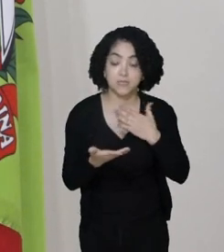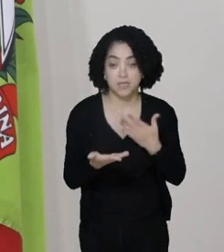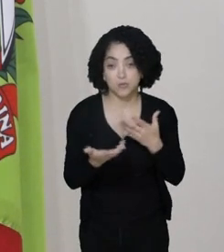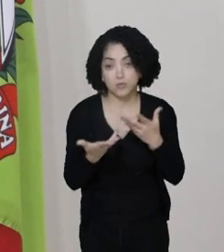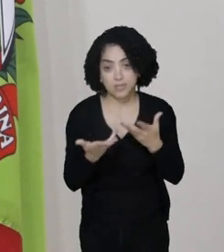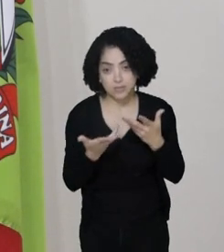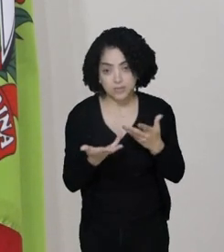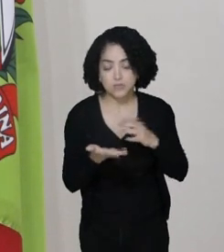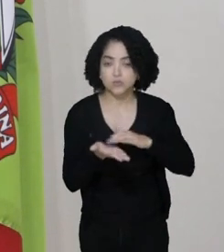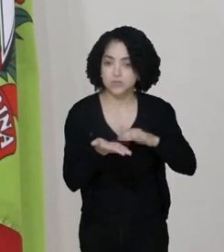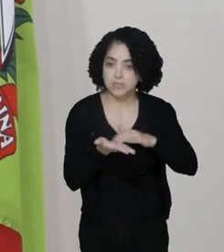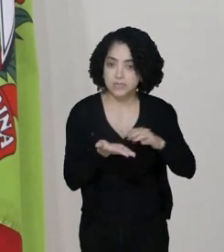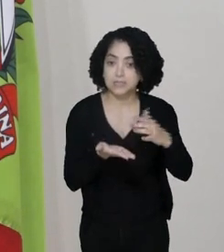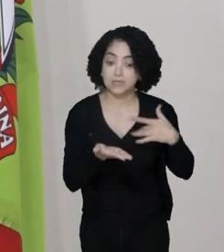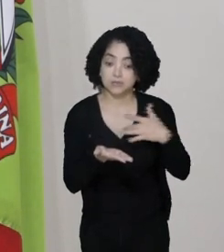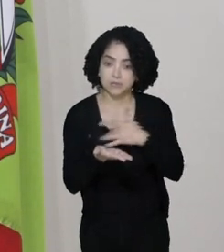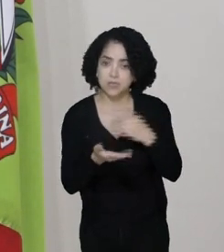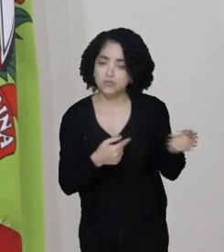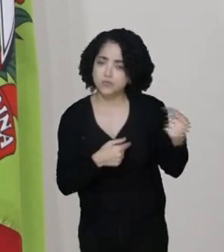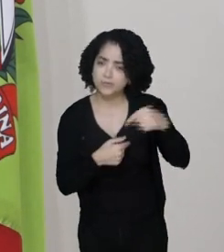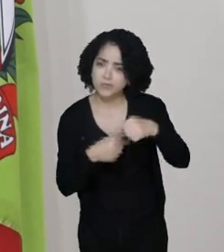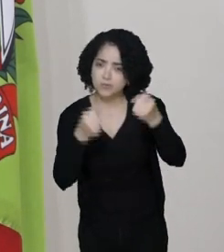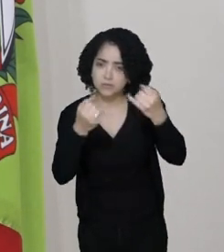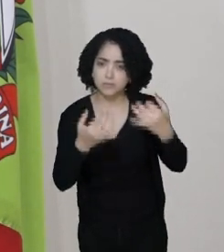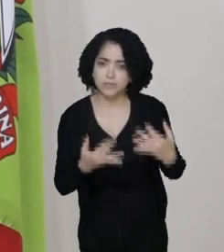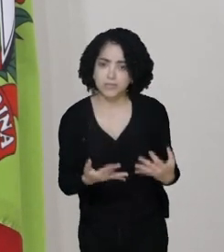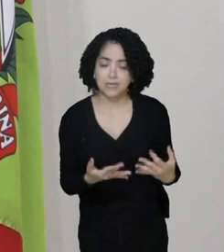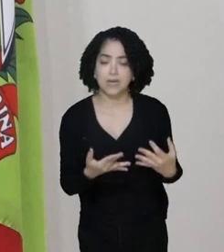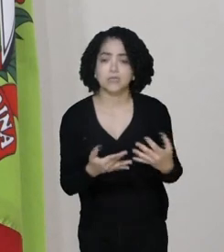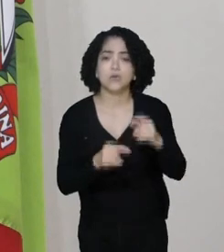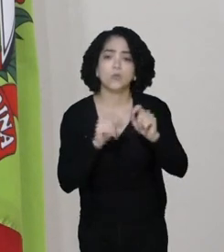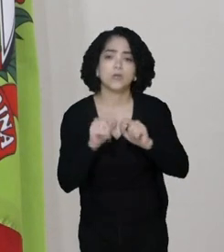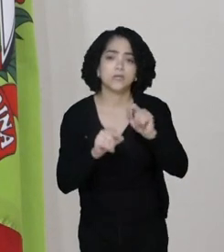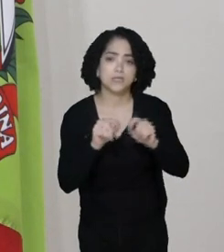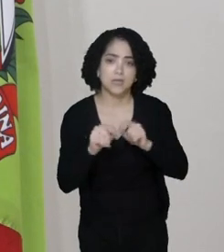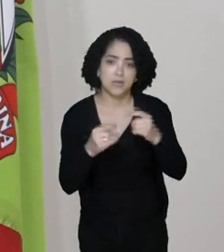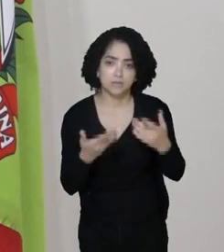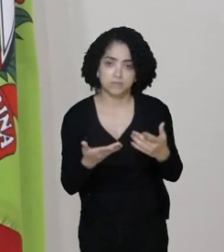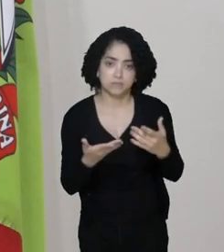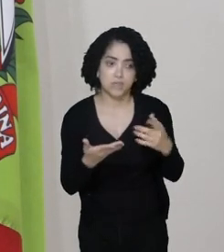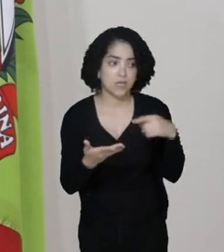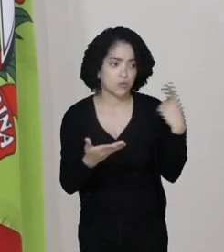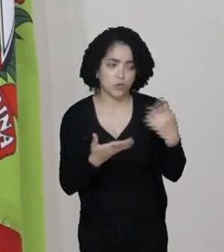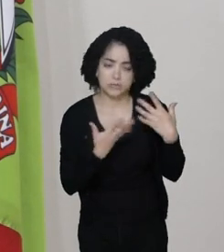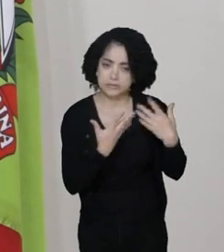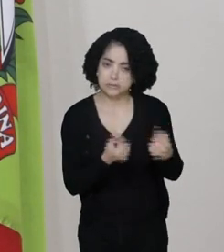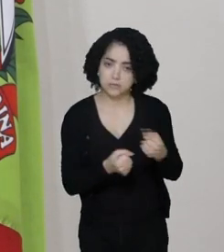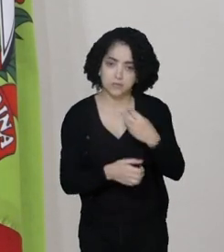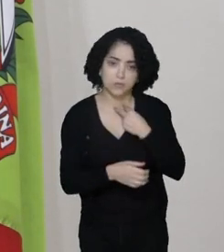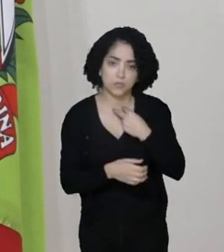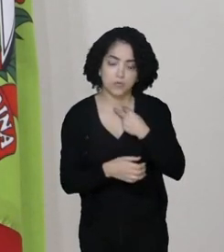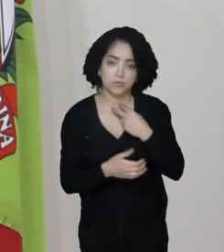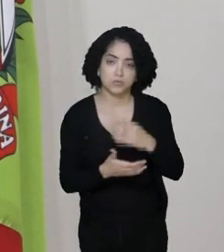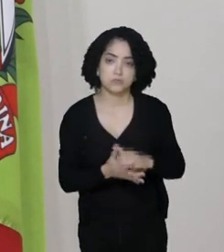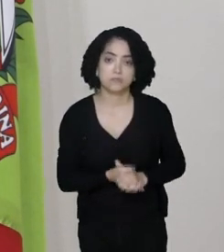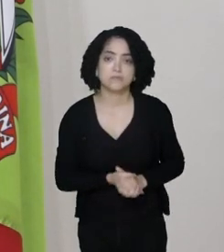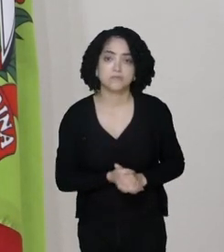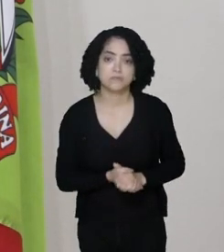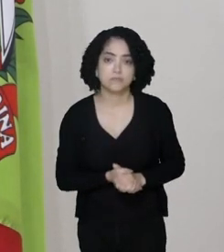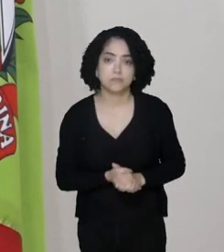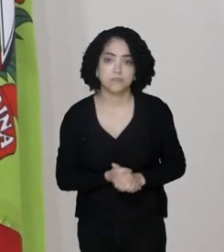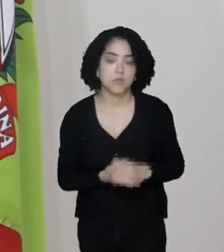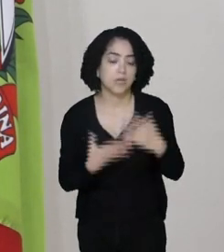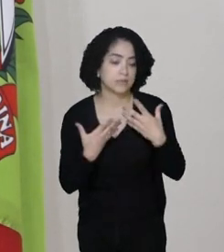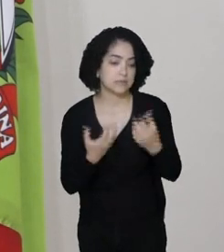secretário de saúde, viesse nos explicar o que é isso. E nós não vamos aceitar. Permitir uma parte, deputado? Claro, deputado. Nós não vamos